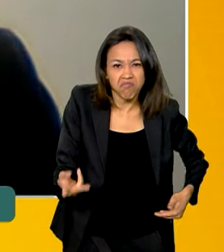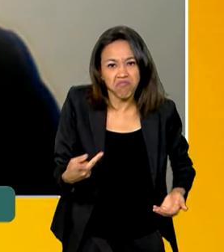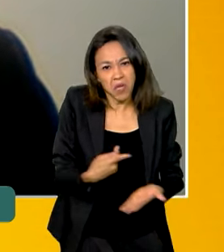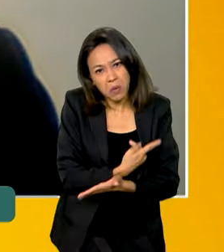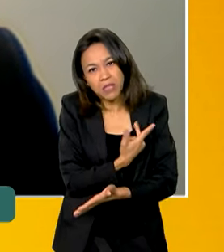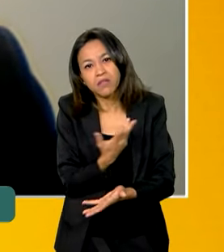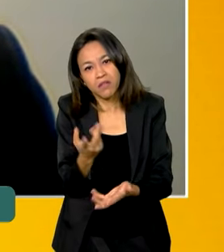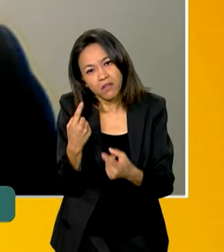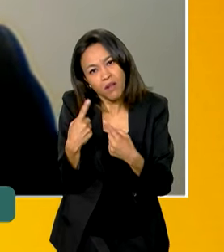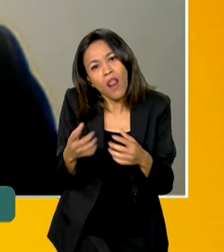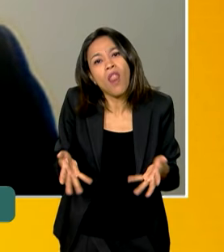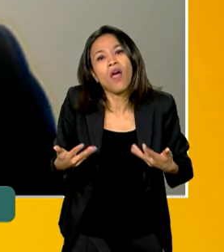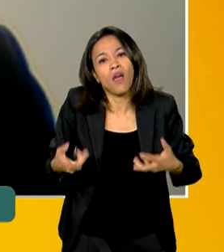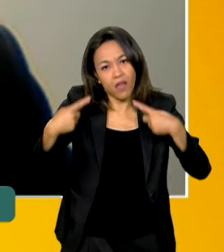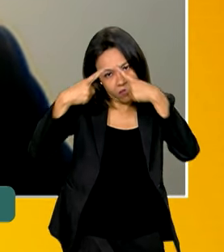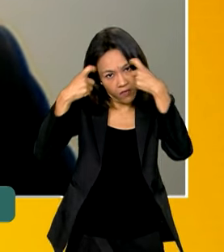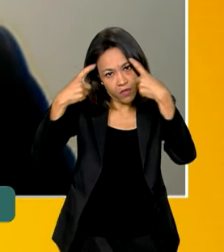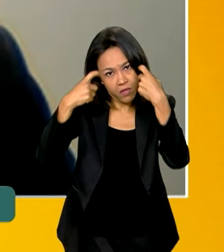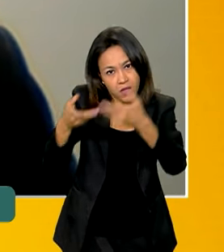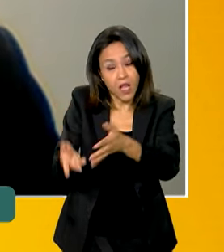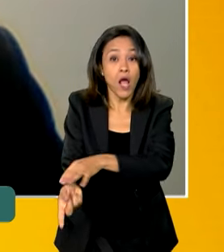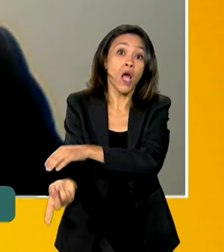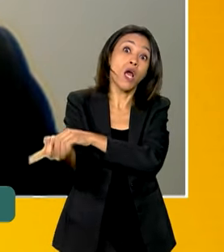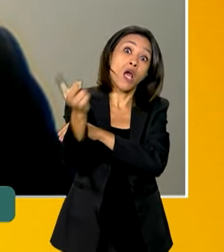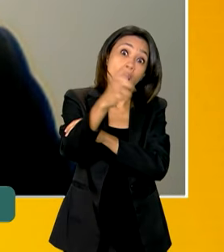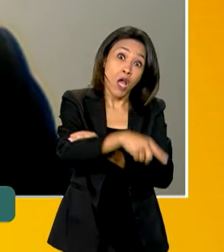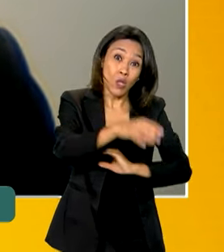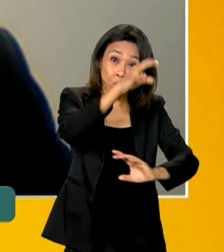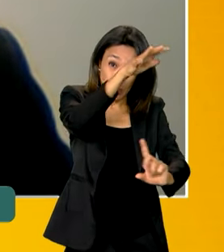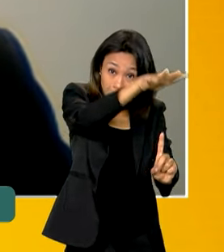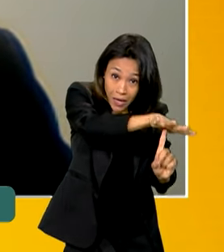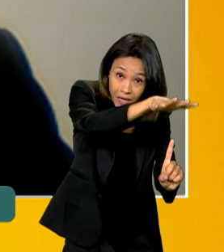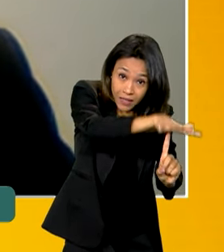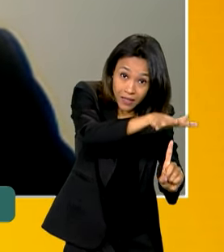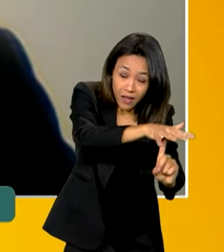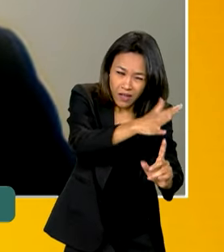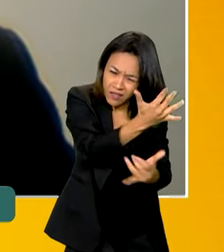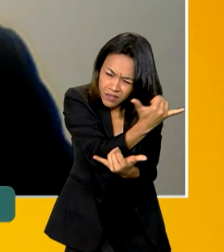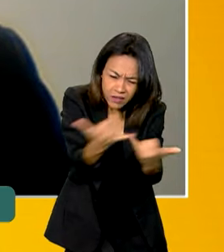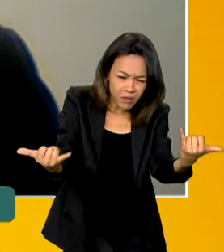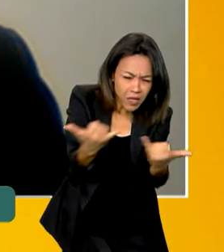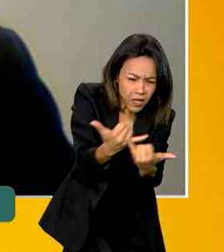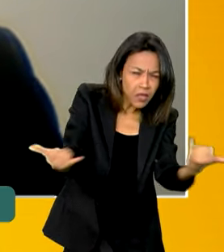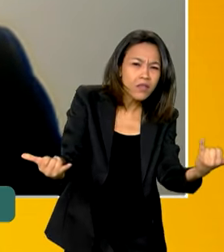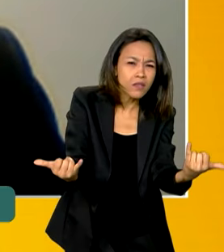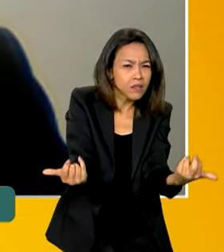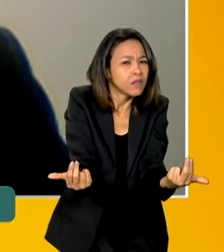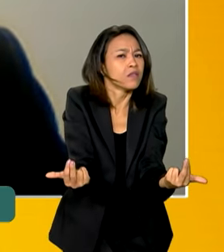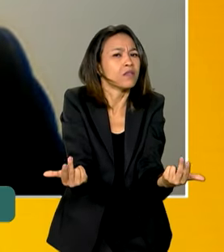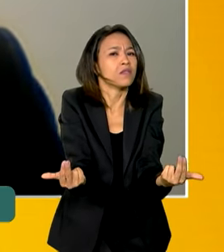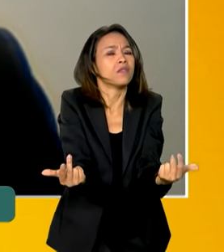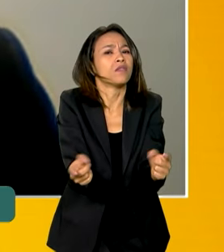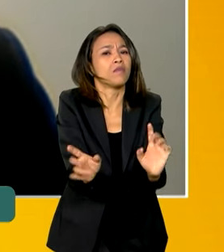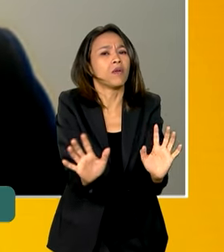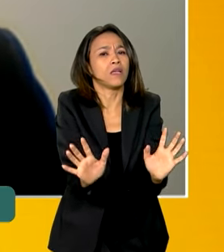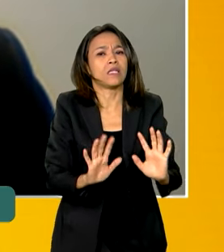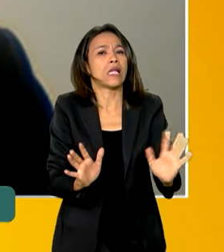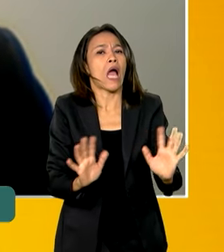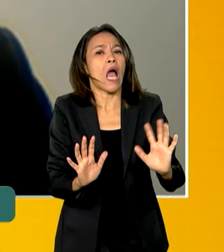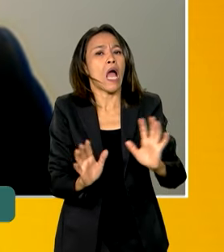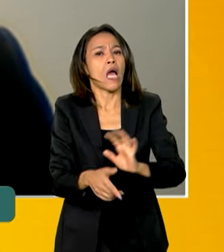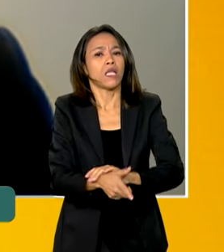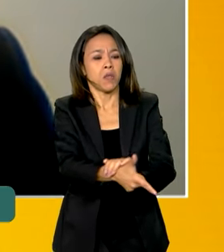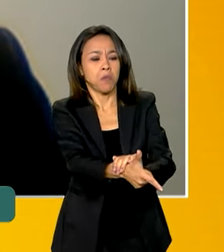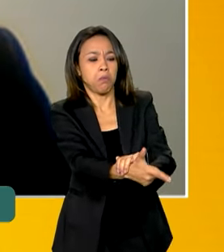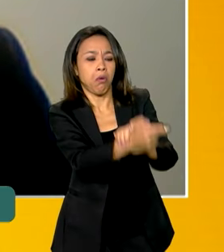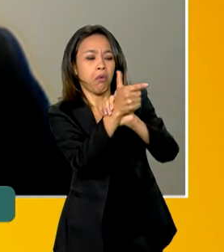lesões mais leves. No estado do Paraná, a tem situação semelhante, mas são mais escoriações e ataques, nada de indígenas